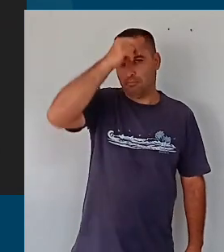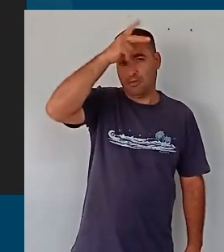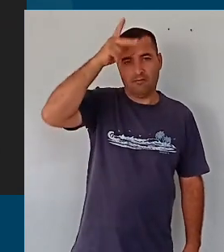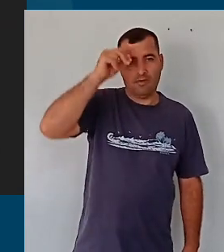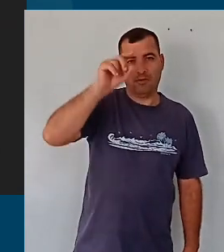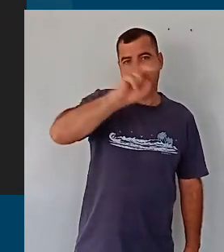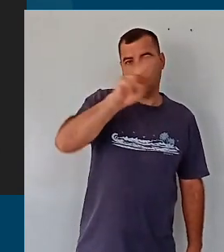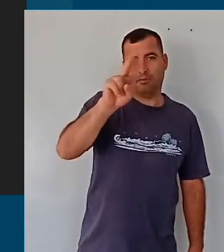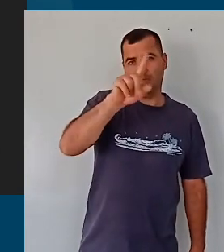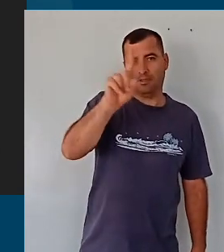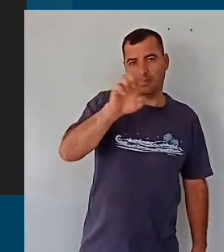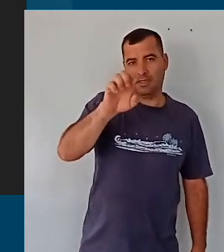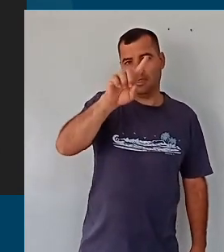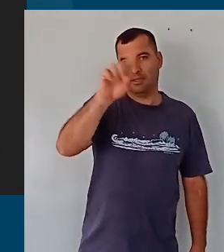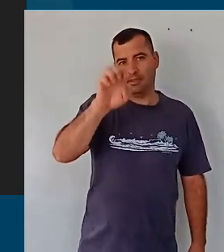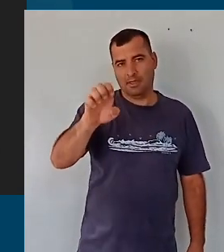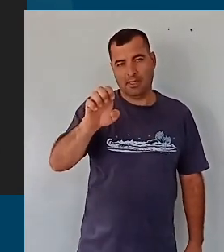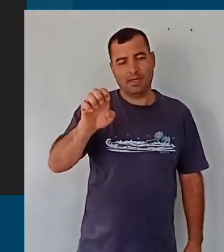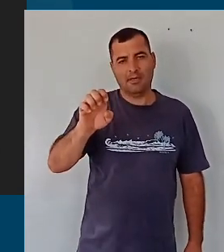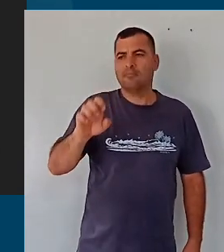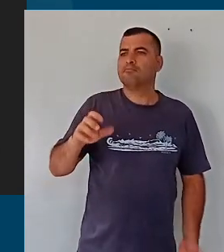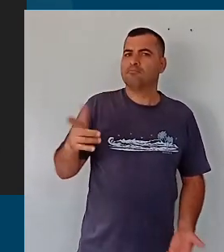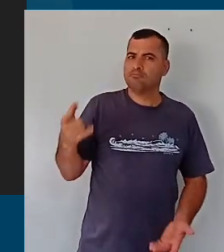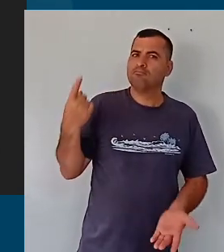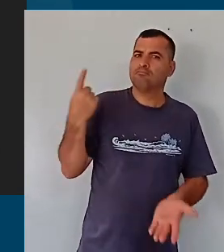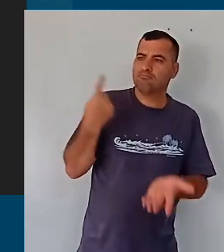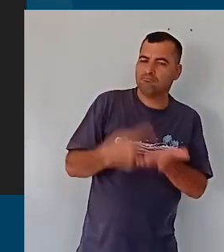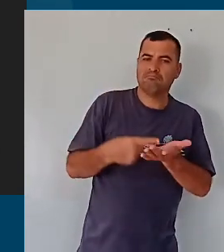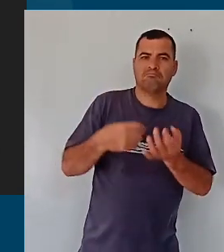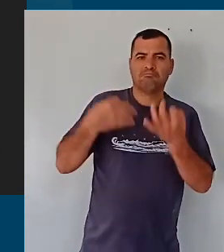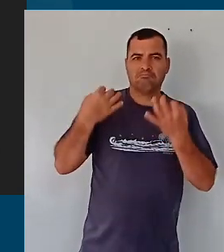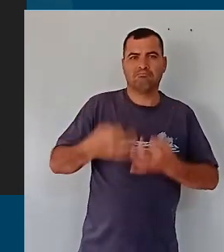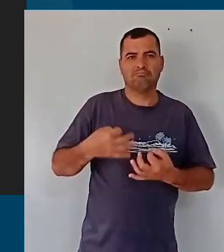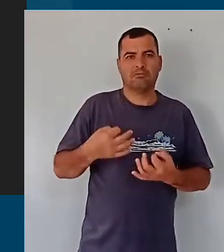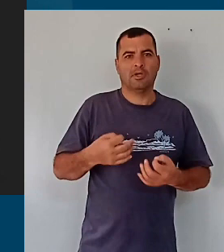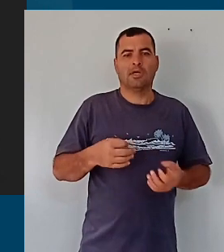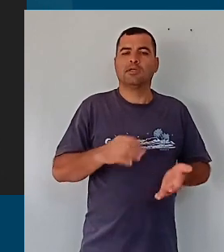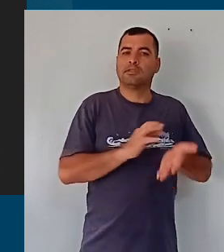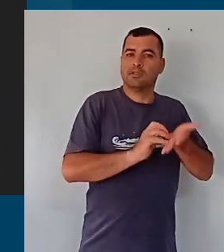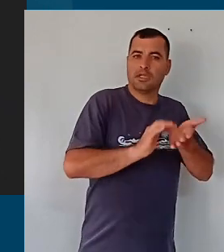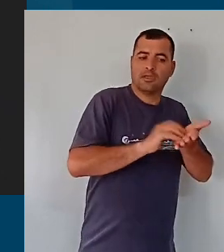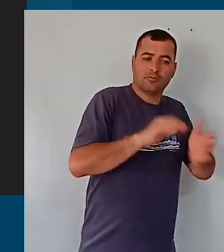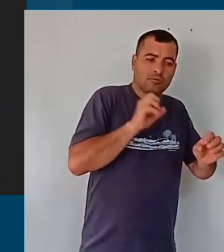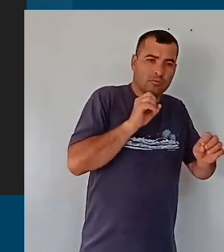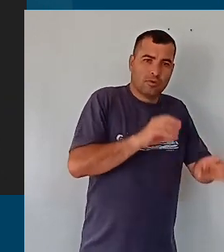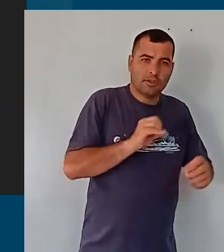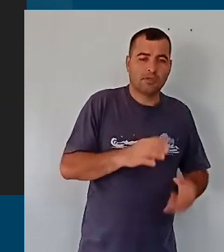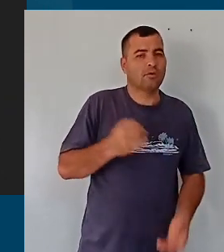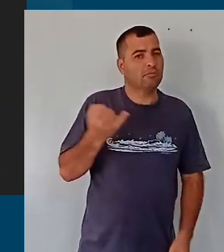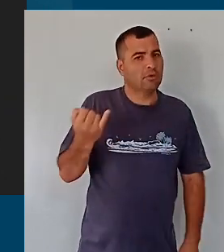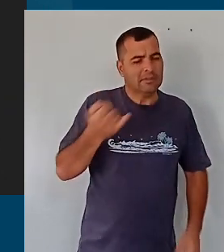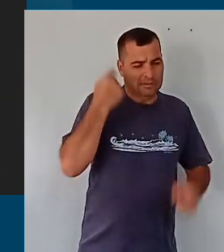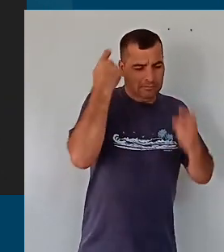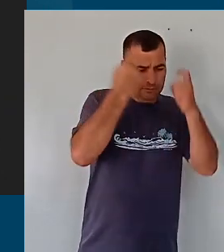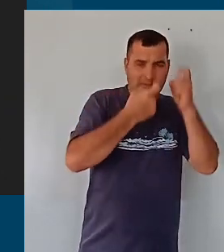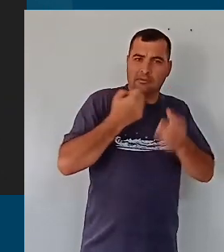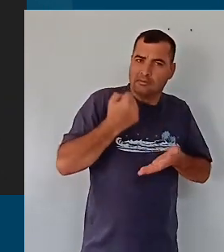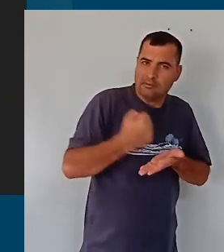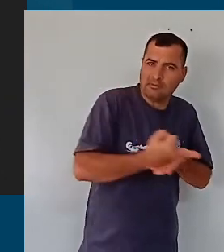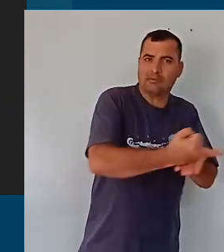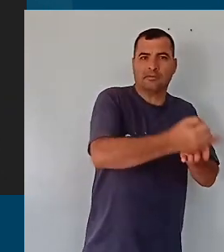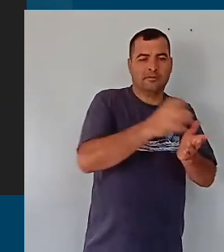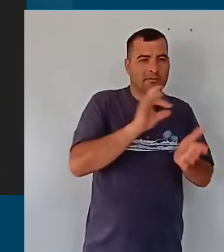Zezé Gomes, um prefeito dedicado, comprometido com a Secretaria de Educação, preocupado, que